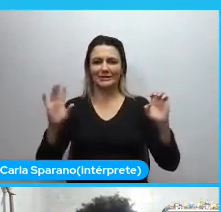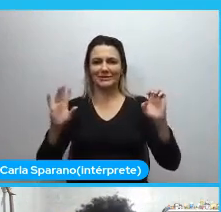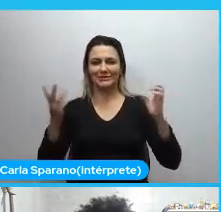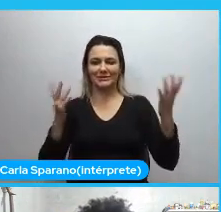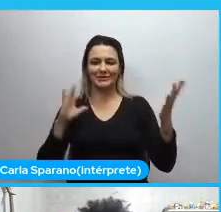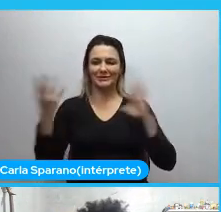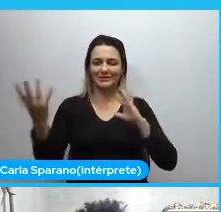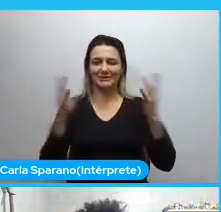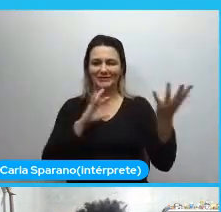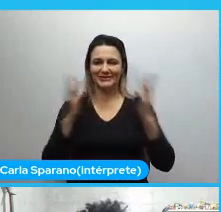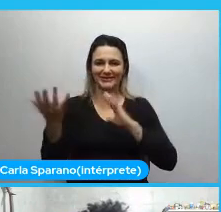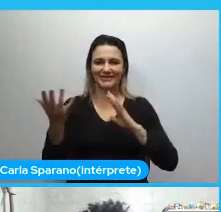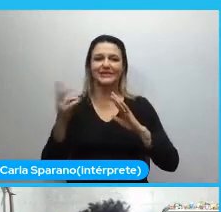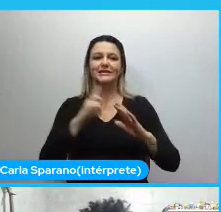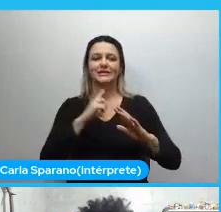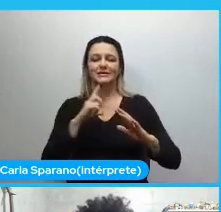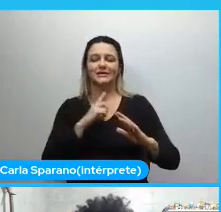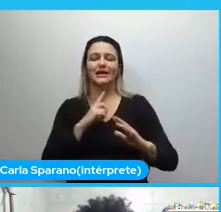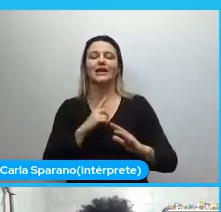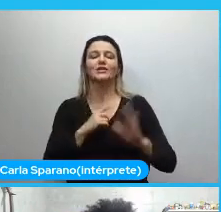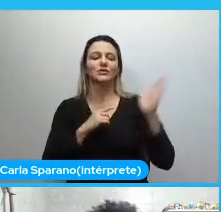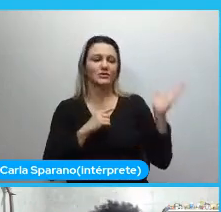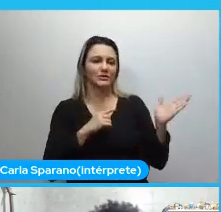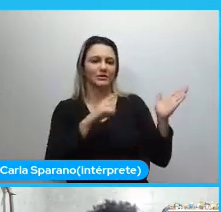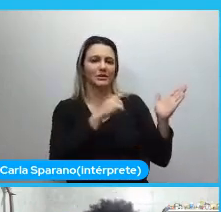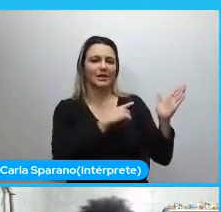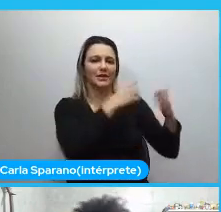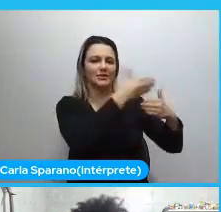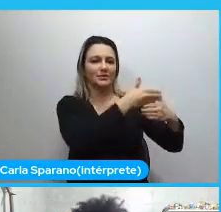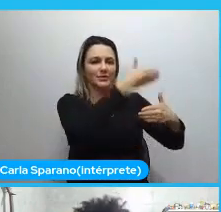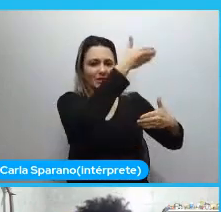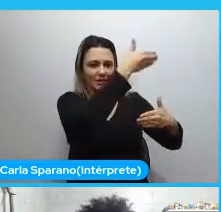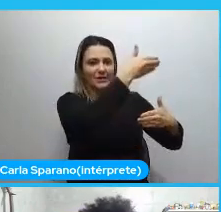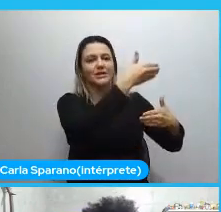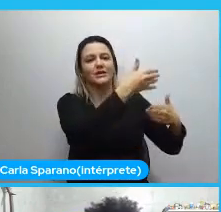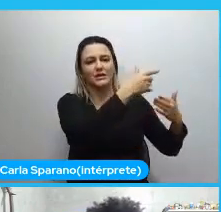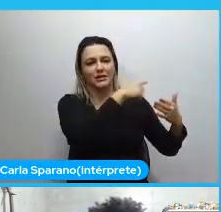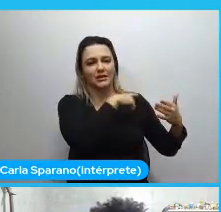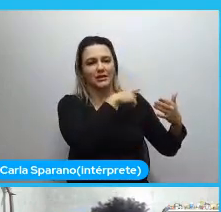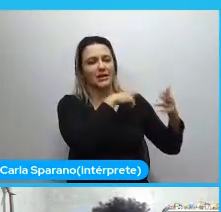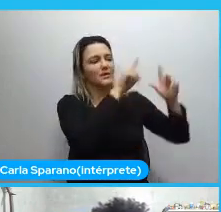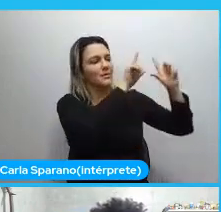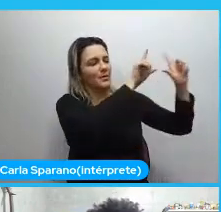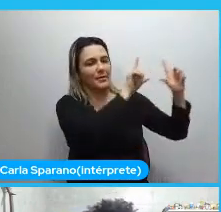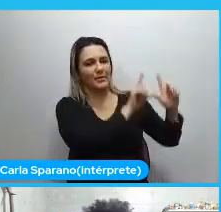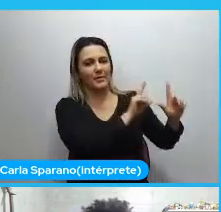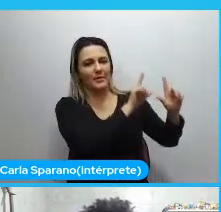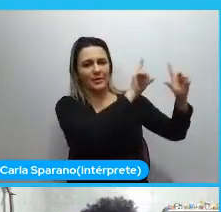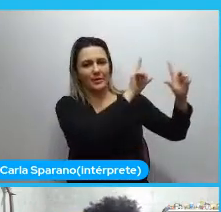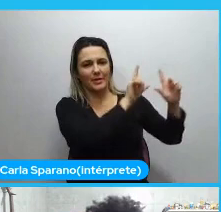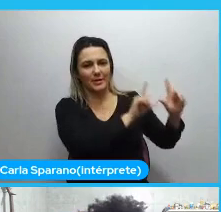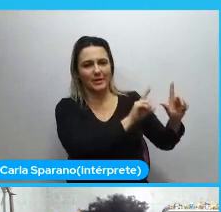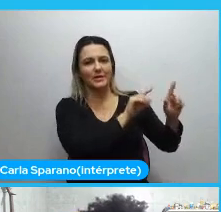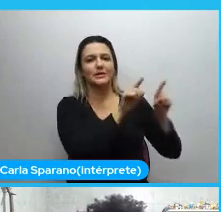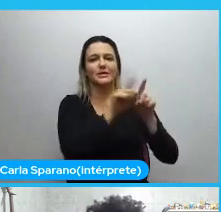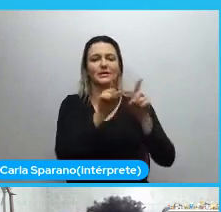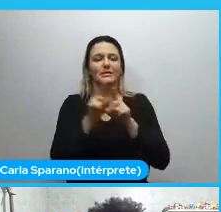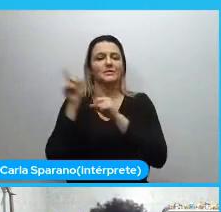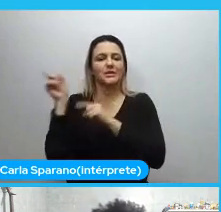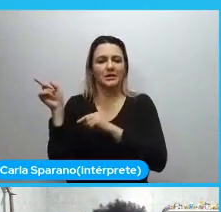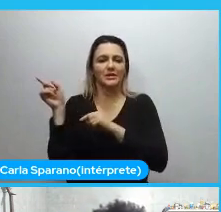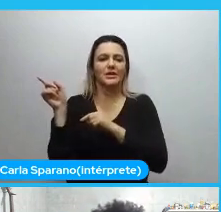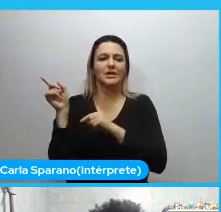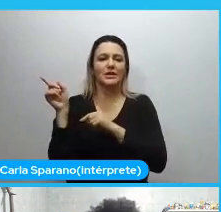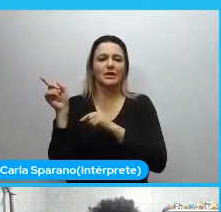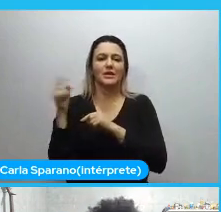No meu lado direito, tem uma parede com o Lele. Não sei se está mostrando aí, mas tem um quadrinho também com a Anicelle de Emicida. Do meu lado esquerdo, lá no fundo,